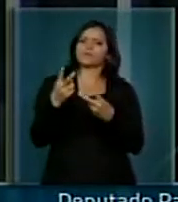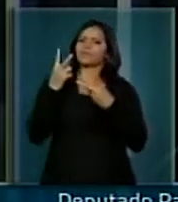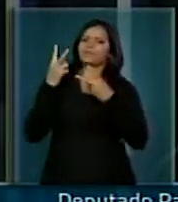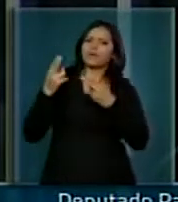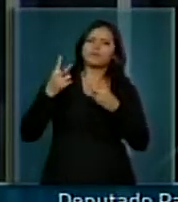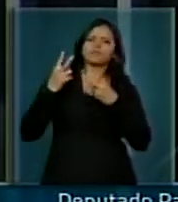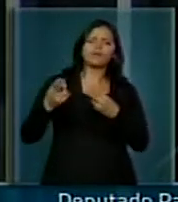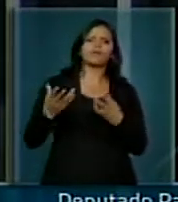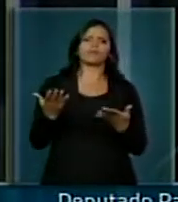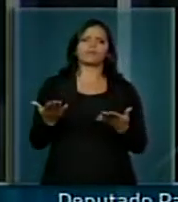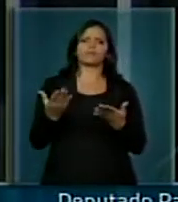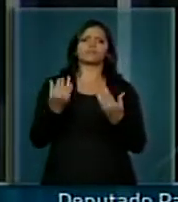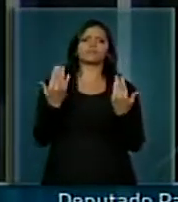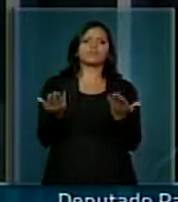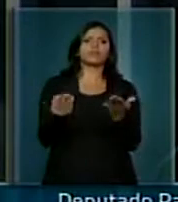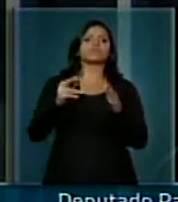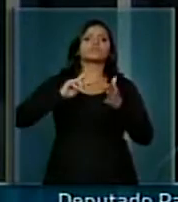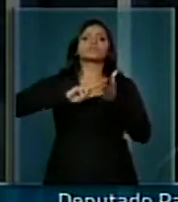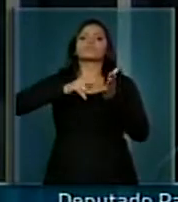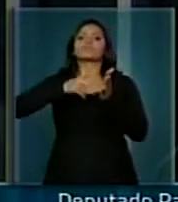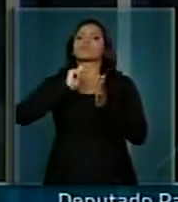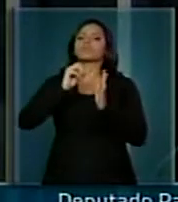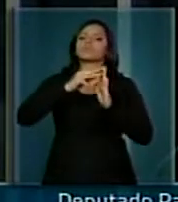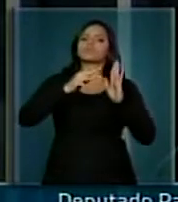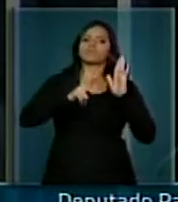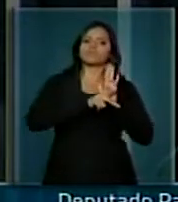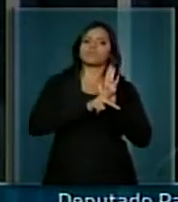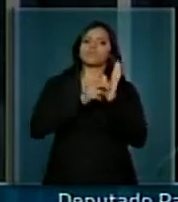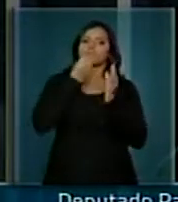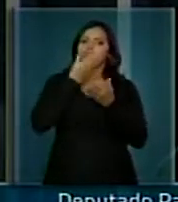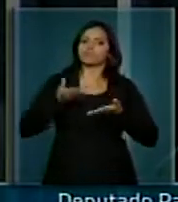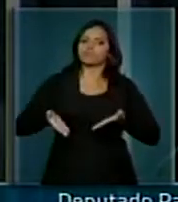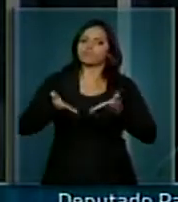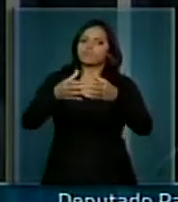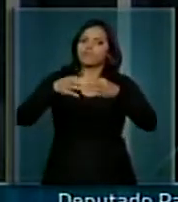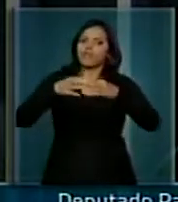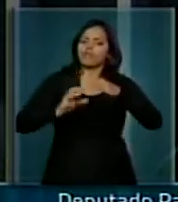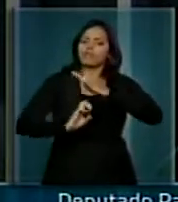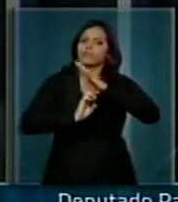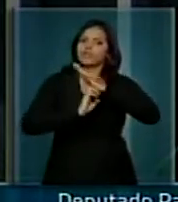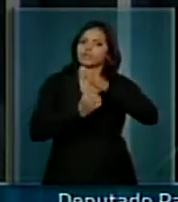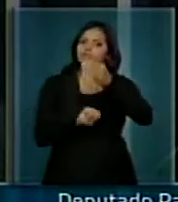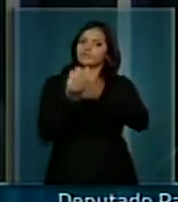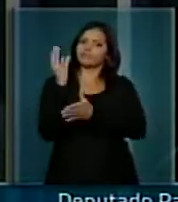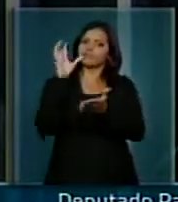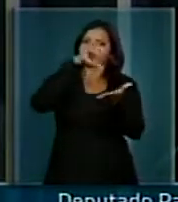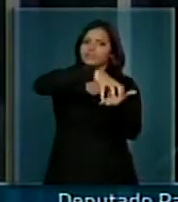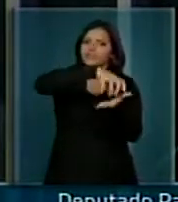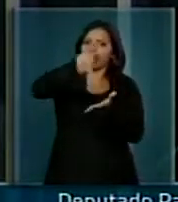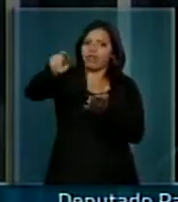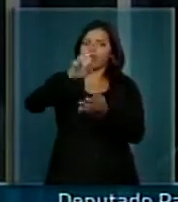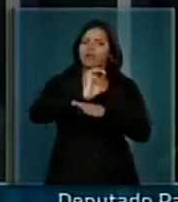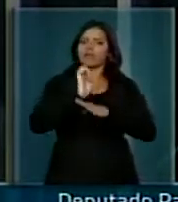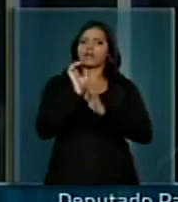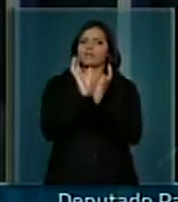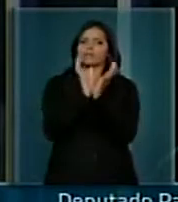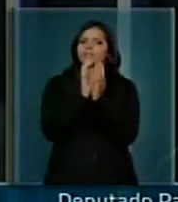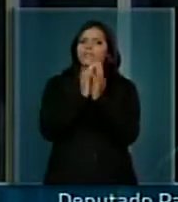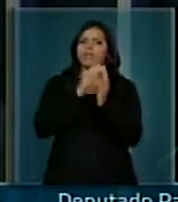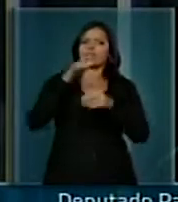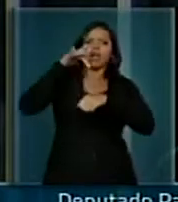exíguo, ou seja, uma medida provisória para beneficiar a montadora que quer se instalar em Pernambuco. E, não obstante o